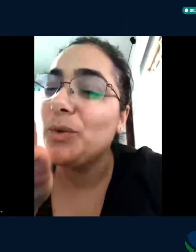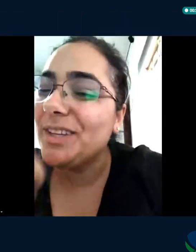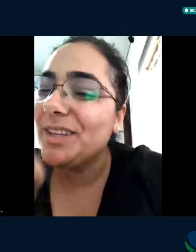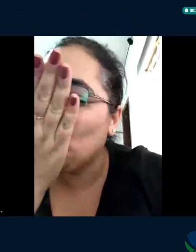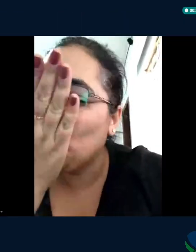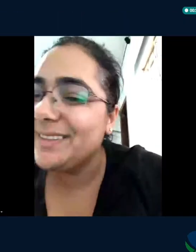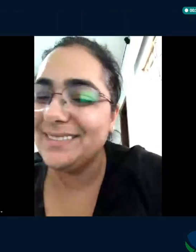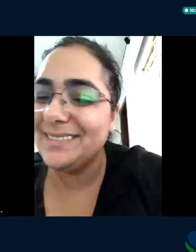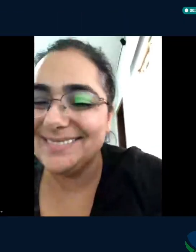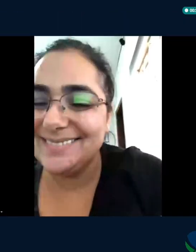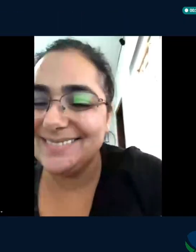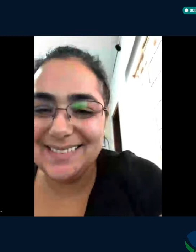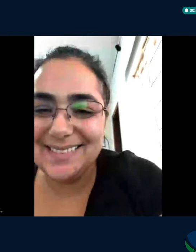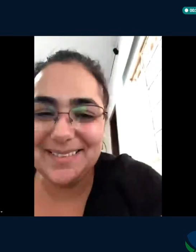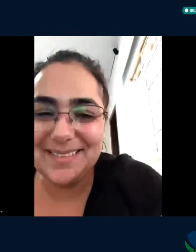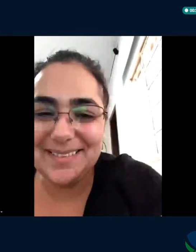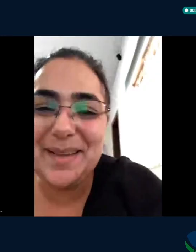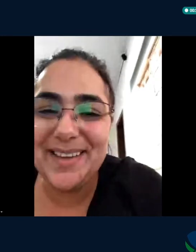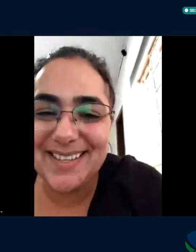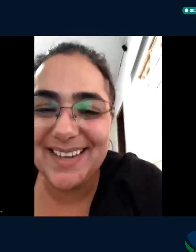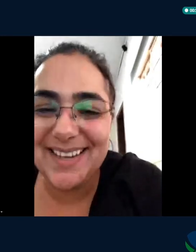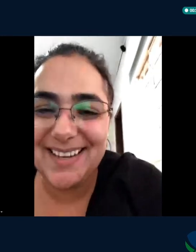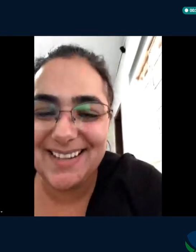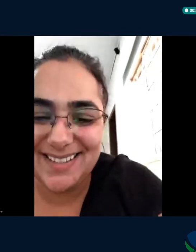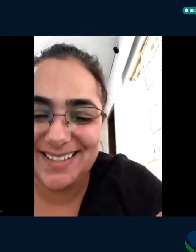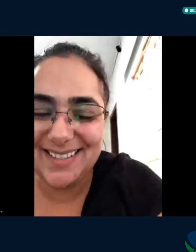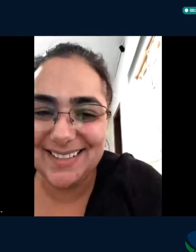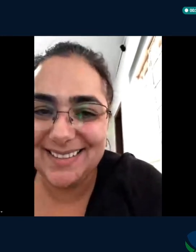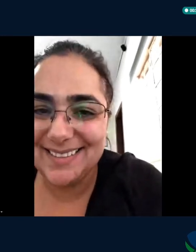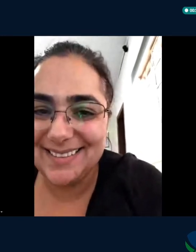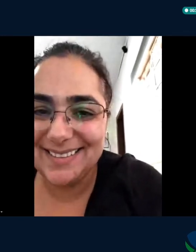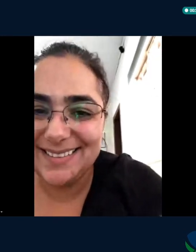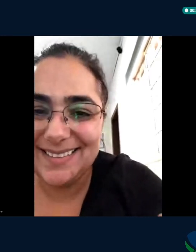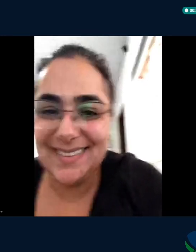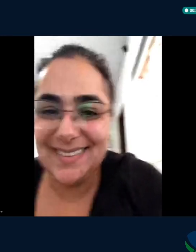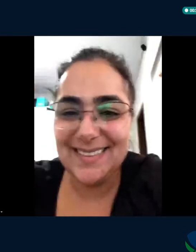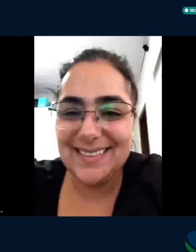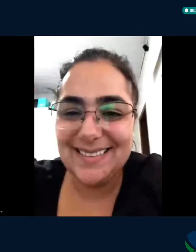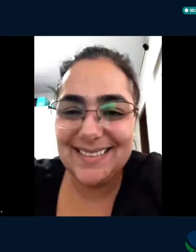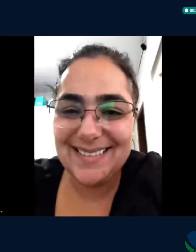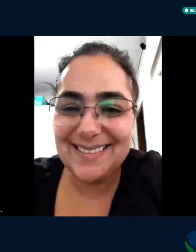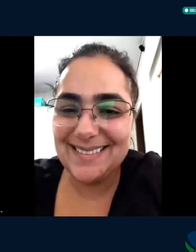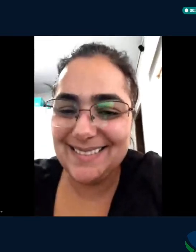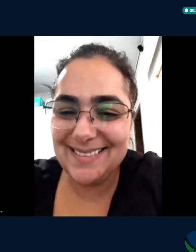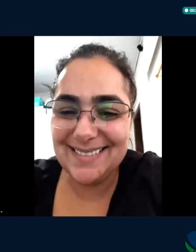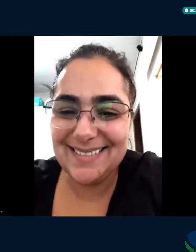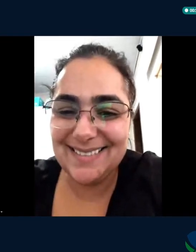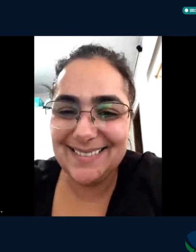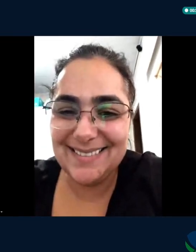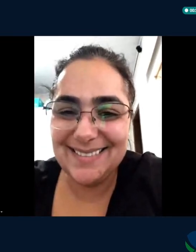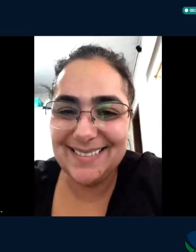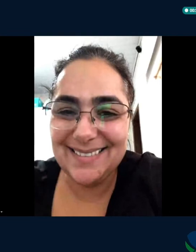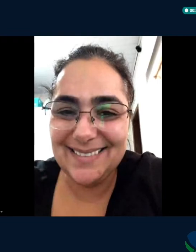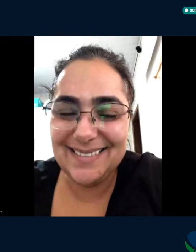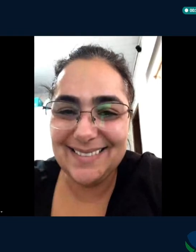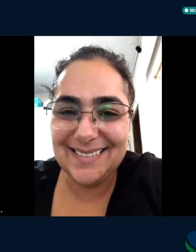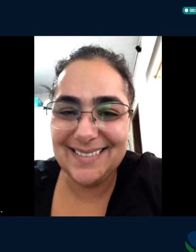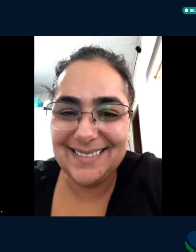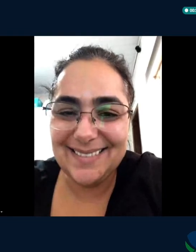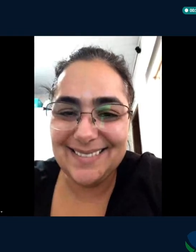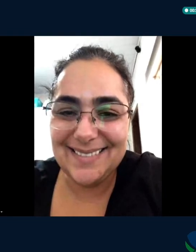parabéns amiga você está aqui em breve estarei na sua também estou aqui claro